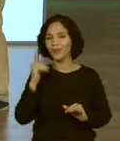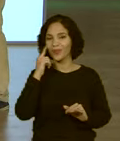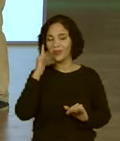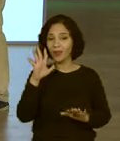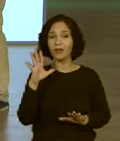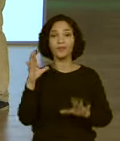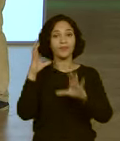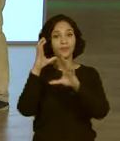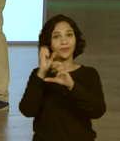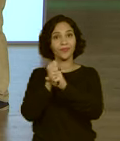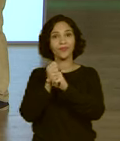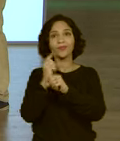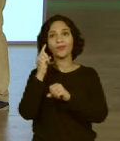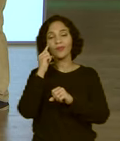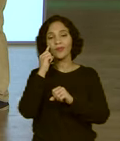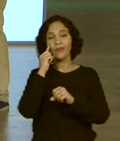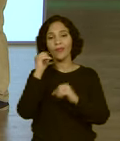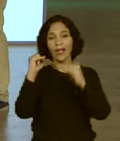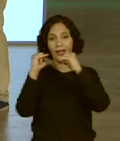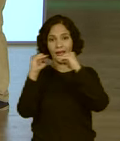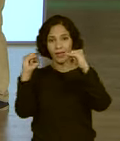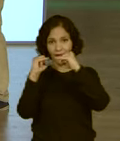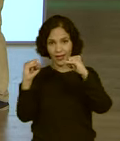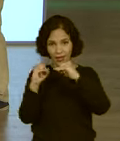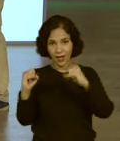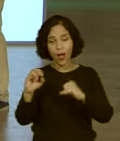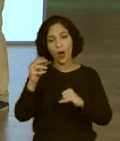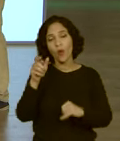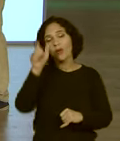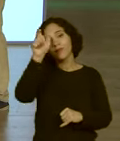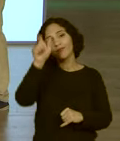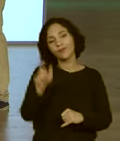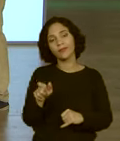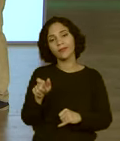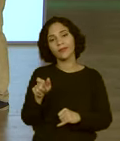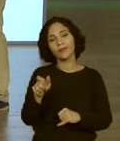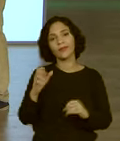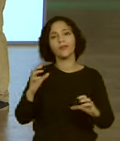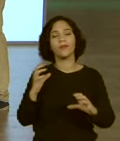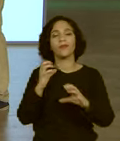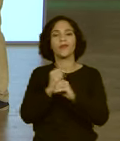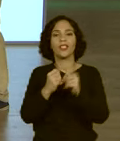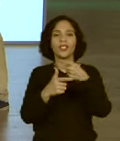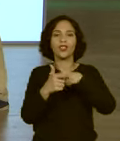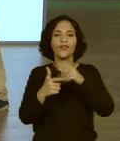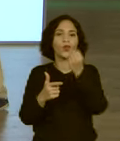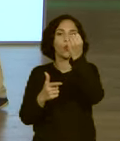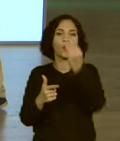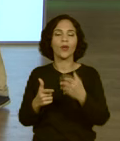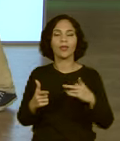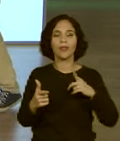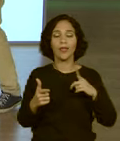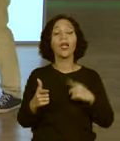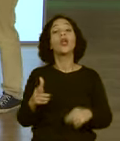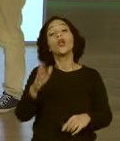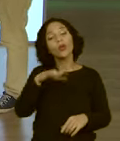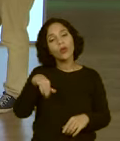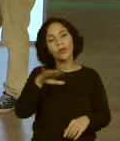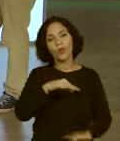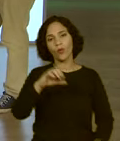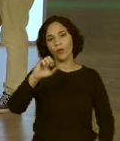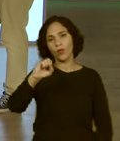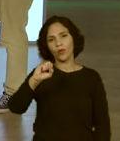Então, somam-se as linhas ou tiram-se a média entre as colunas, a gente vai ter R$ 890,00 de média.